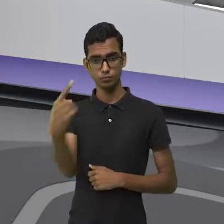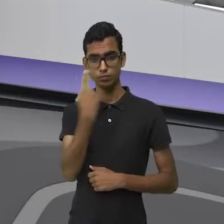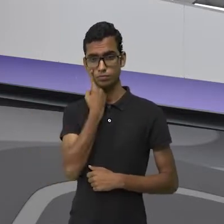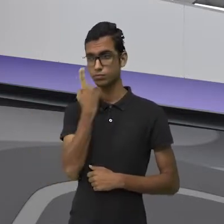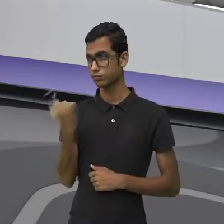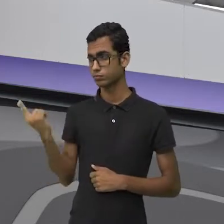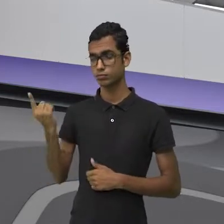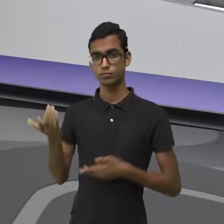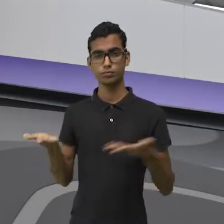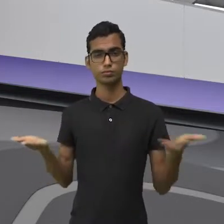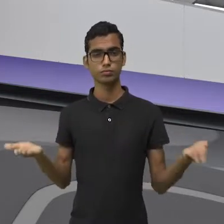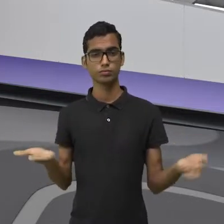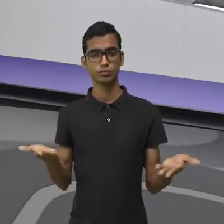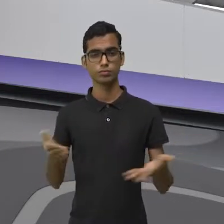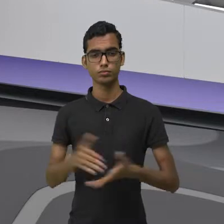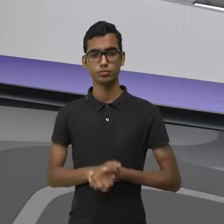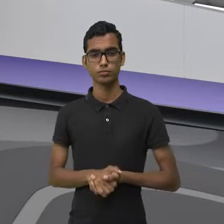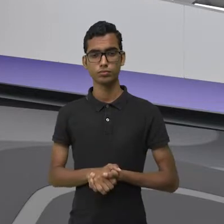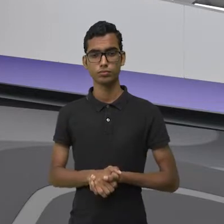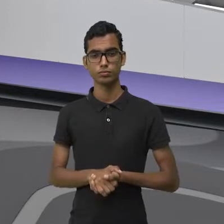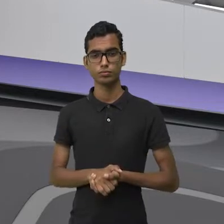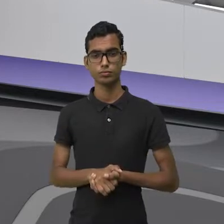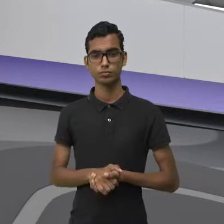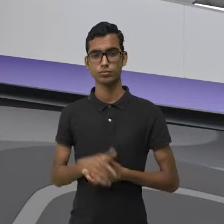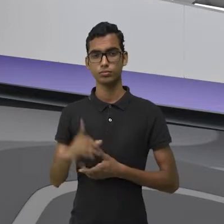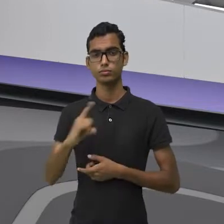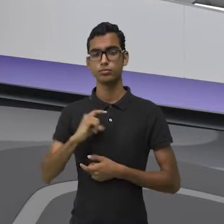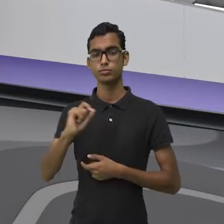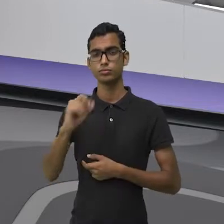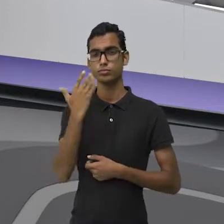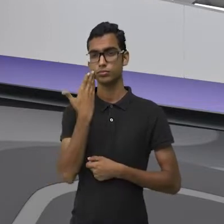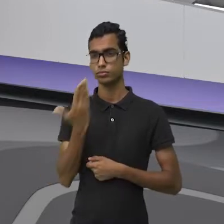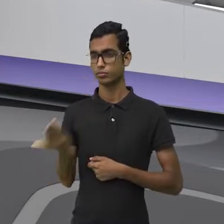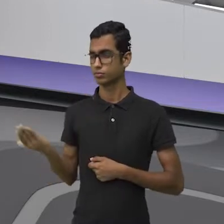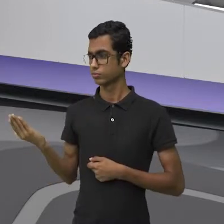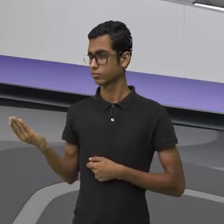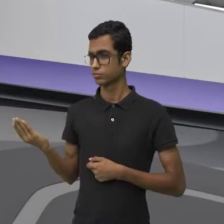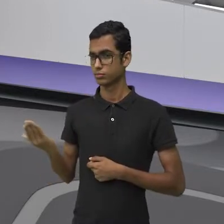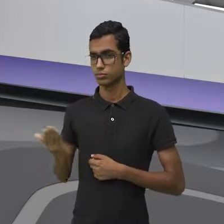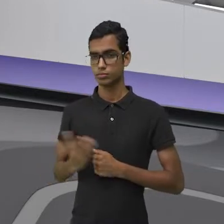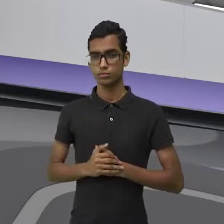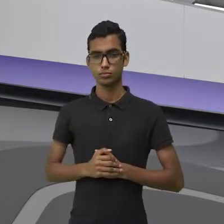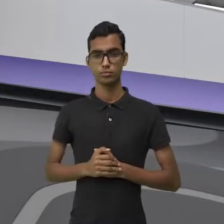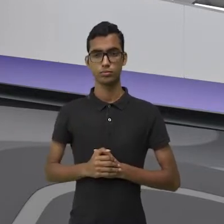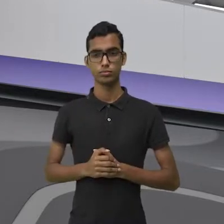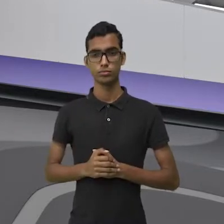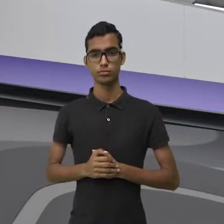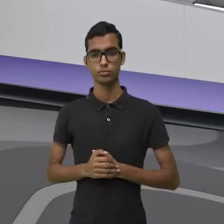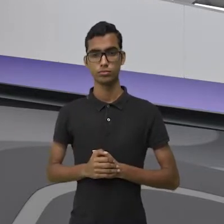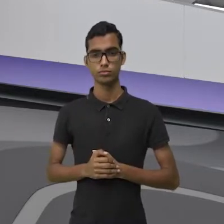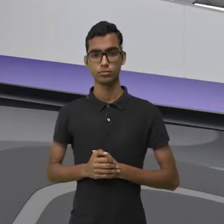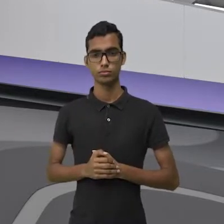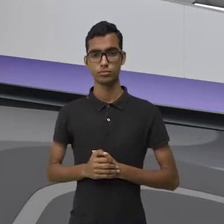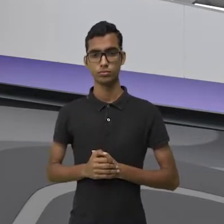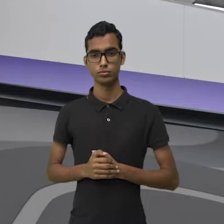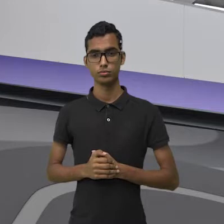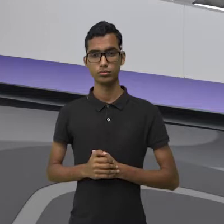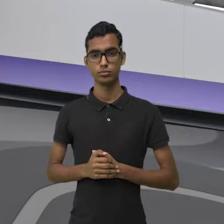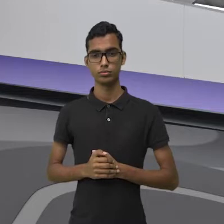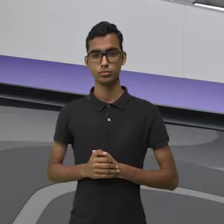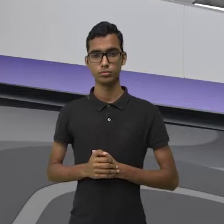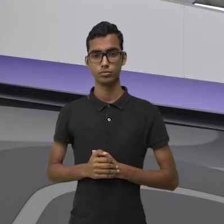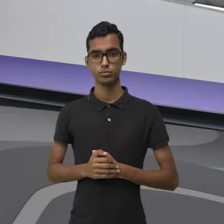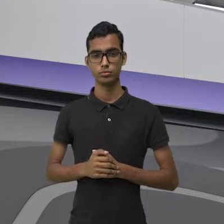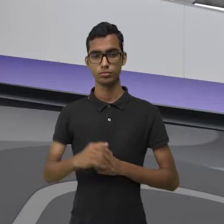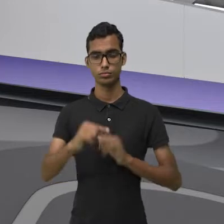passo aí embaixo. Não! Ainda embaixo, nós temos o seguinte. Olha só! Voltando ainda. Menos